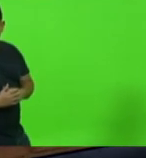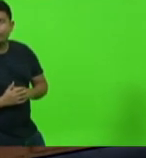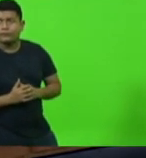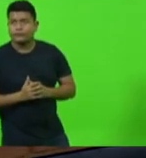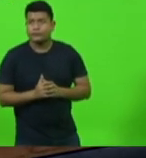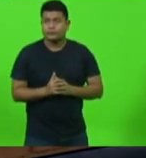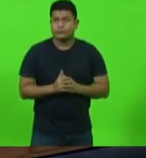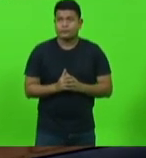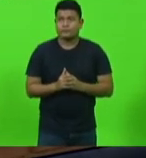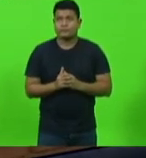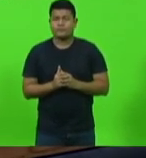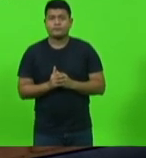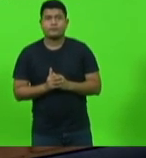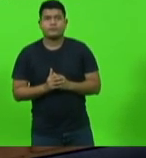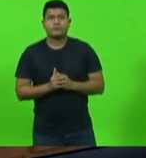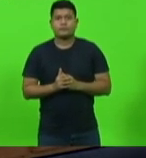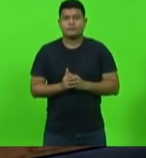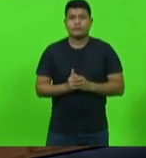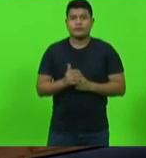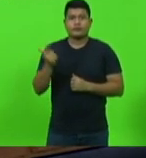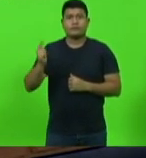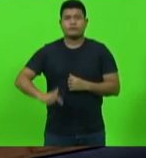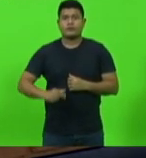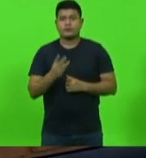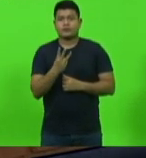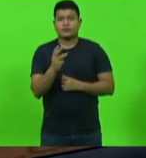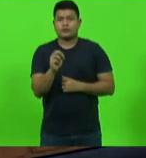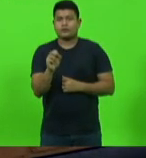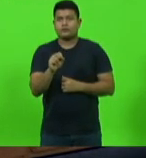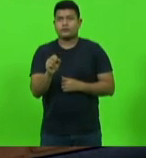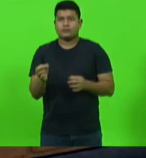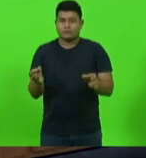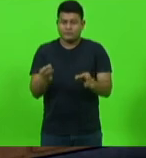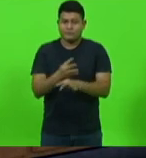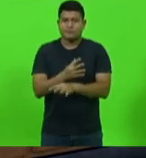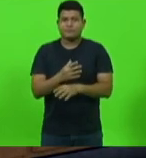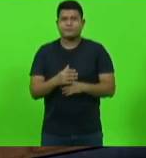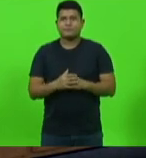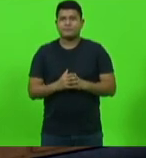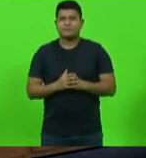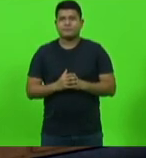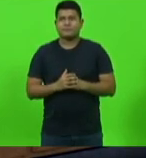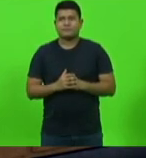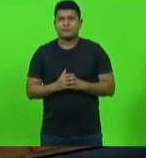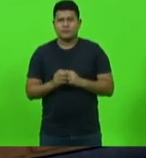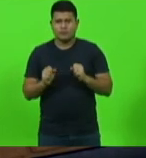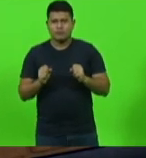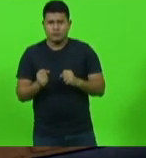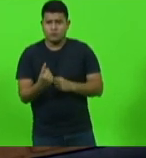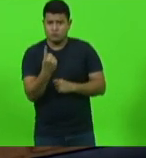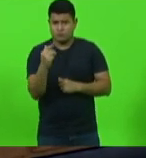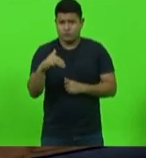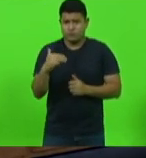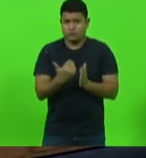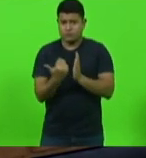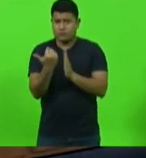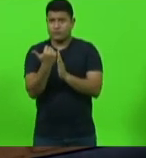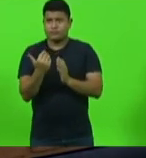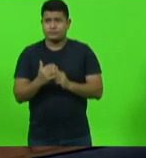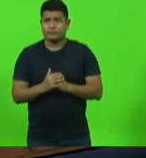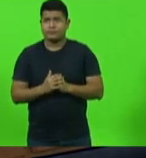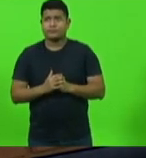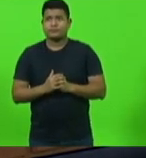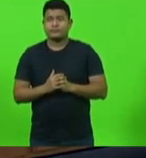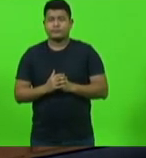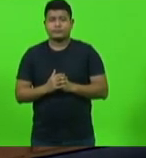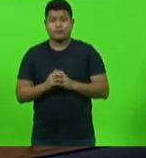Poxa, mais 30 segundos, então, deputado. Se o puder me dar um minuto direto, fica mais fácil. Assunto importante,